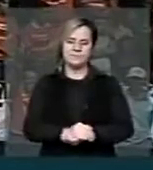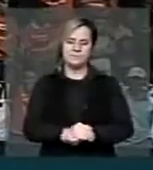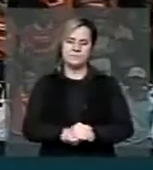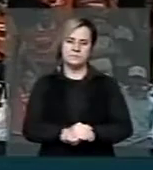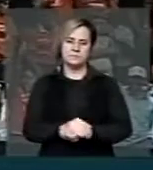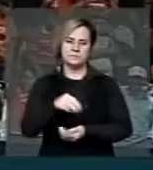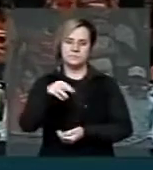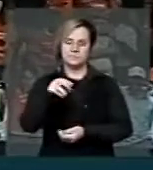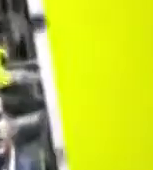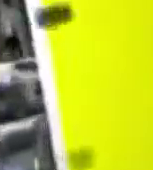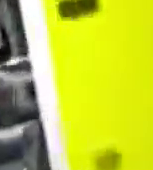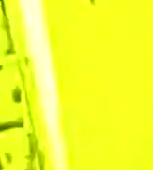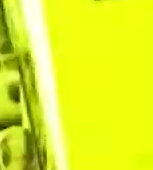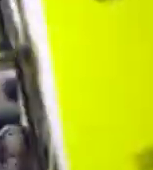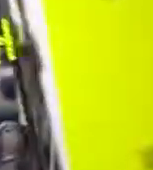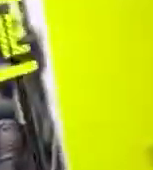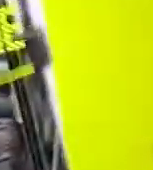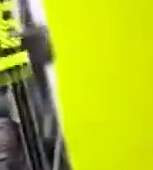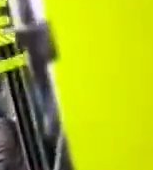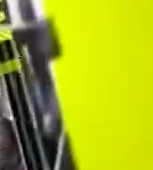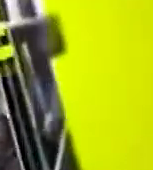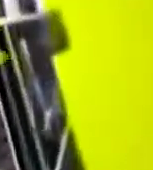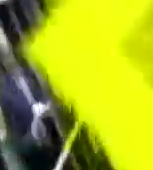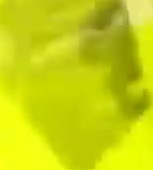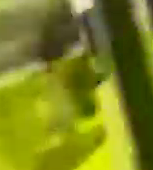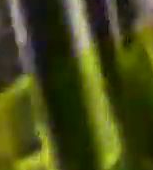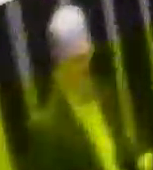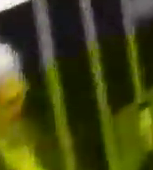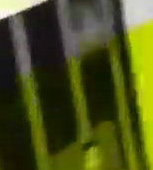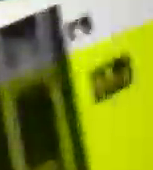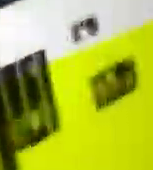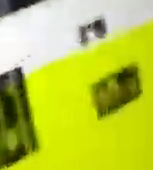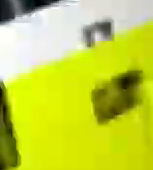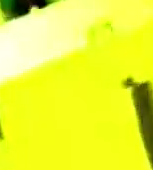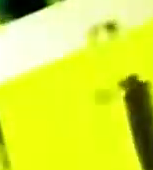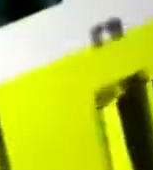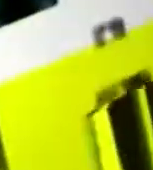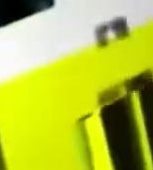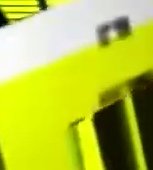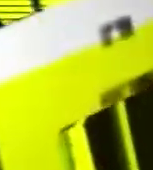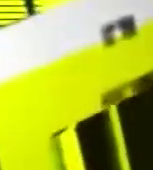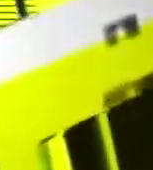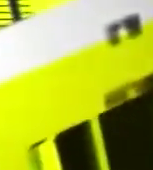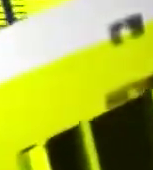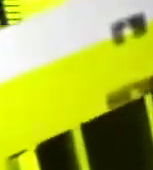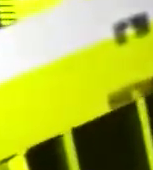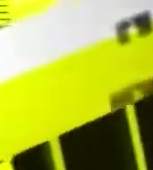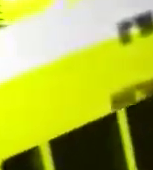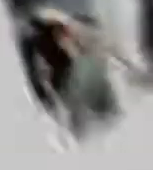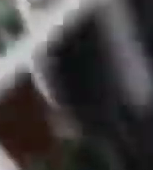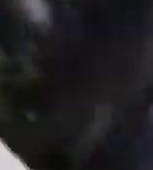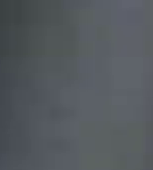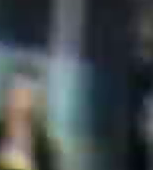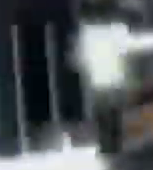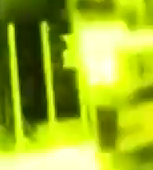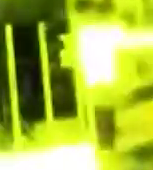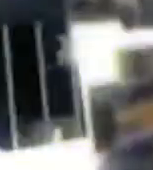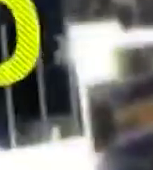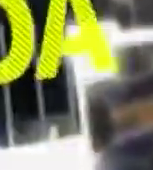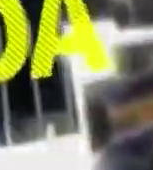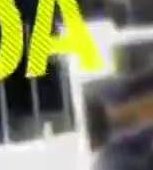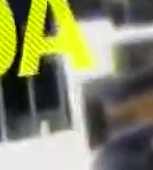West, um minuto. Que não que sejam menos importantes a ação do Espírito Santo